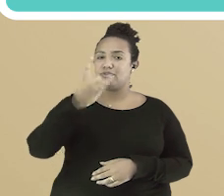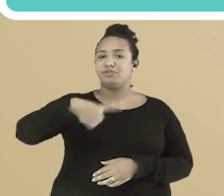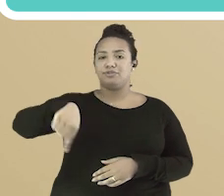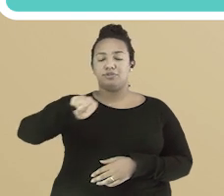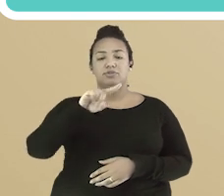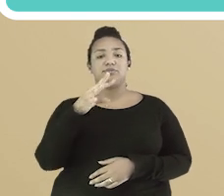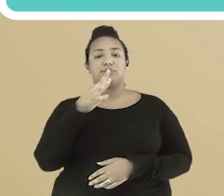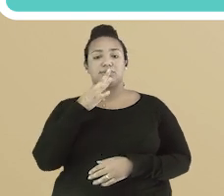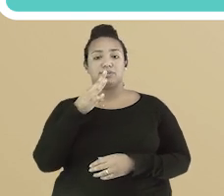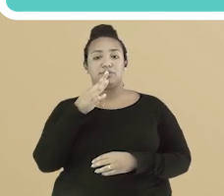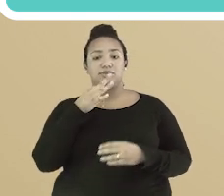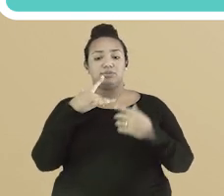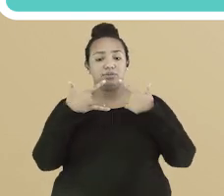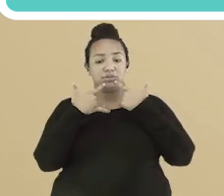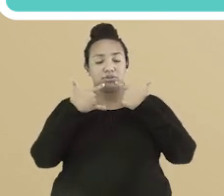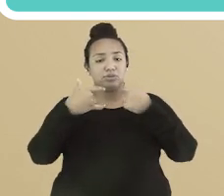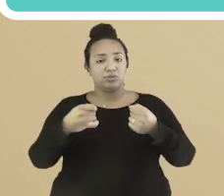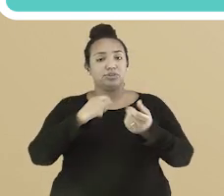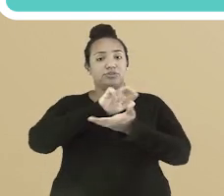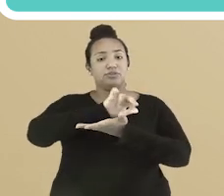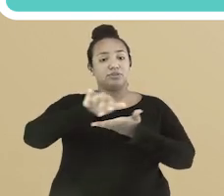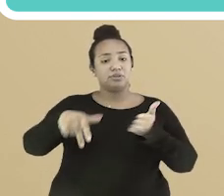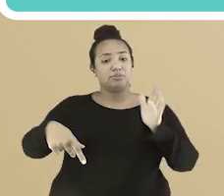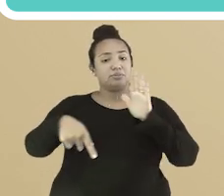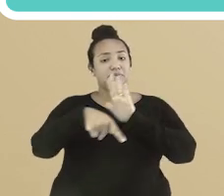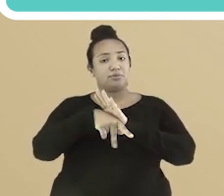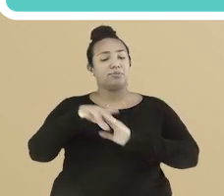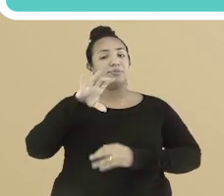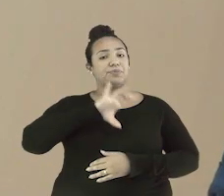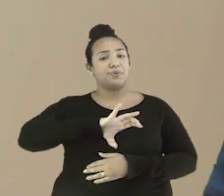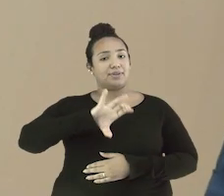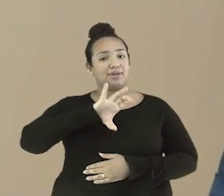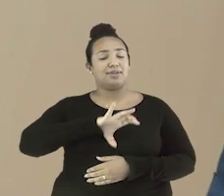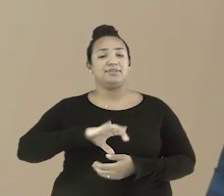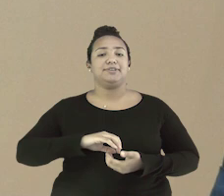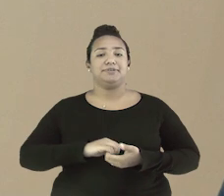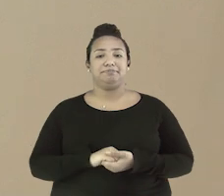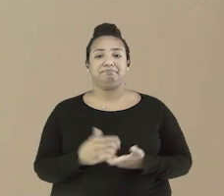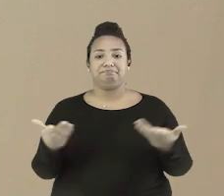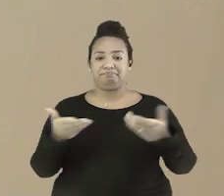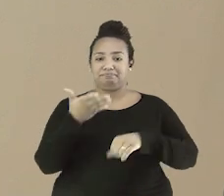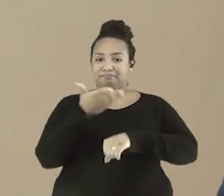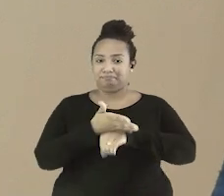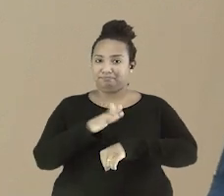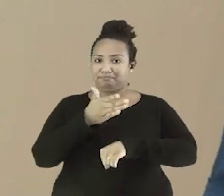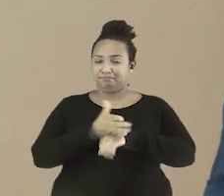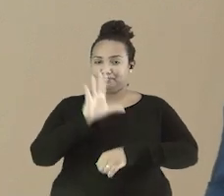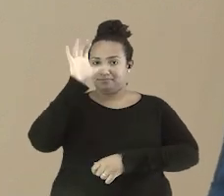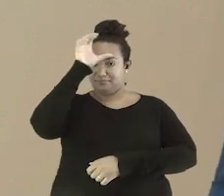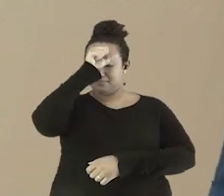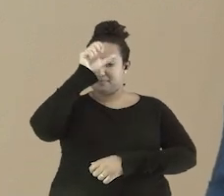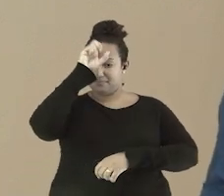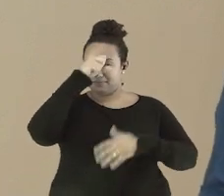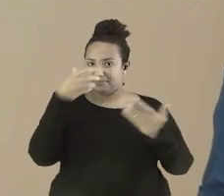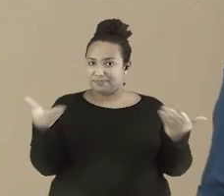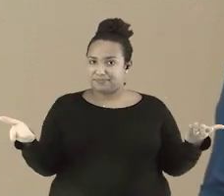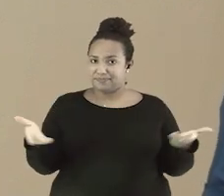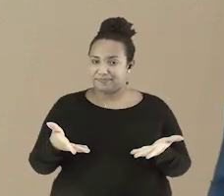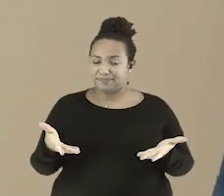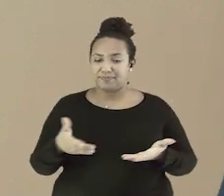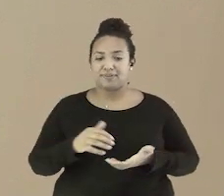diversas variedades linguísticas que compõem a língua portuguesa. Vamos praticar o que aprendemos hoje.